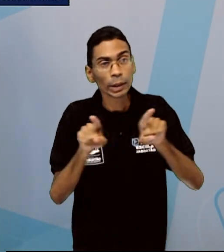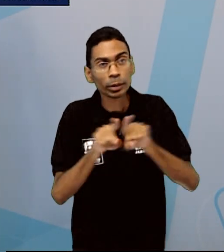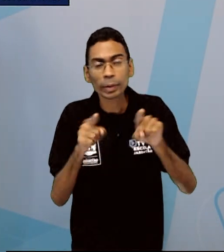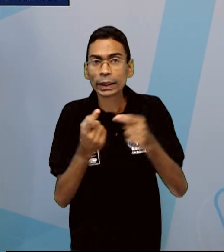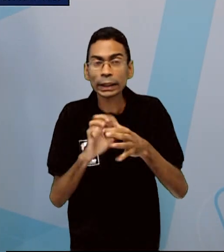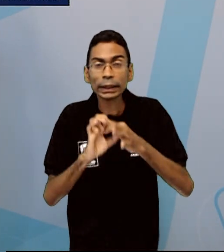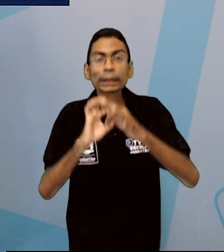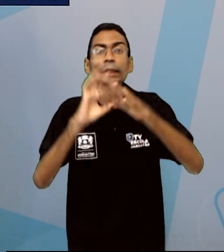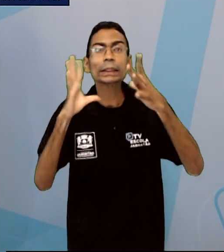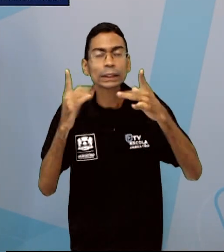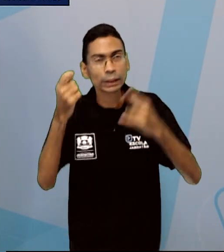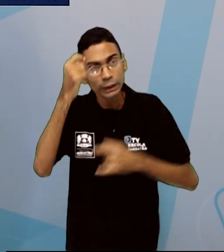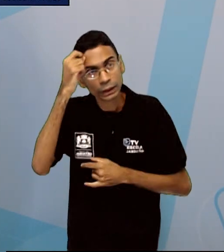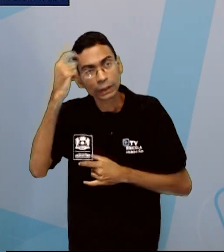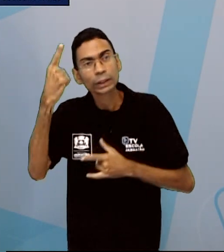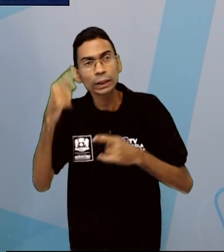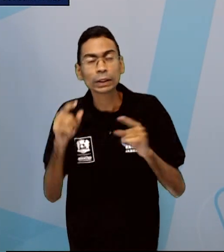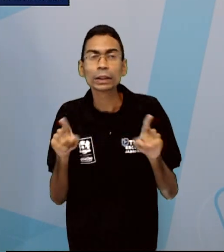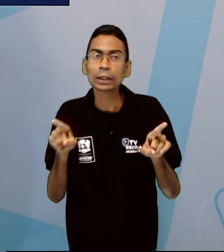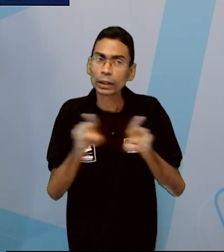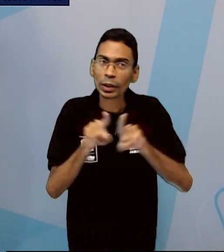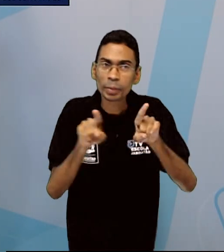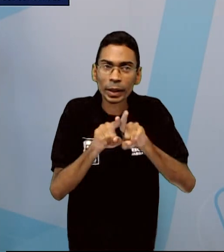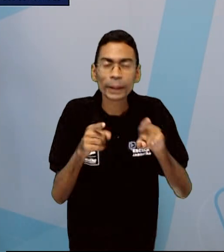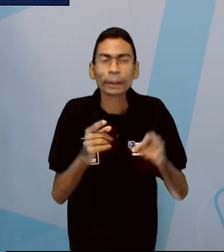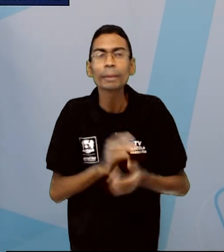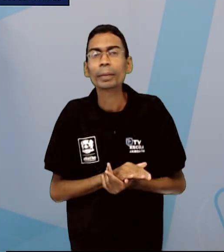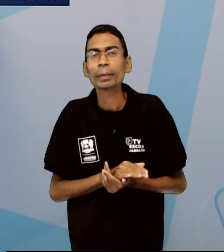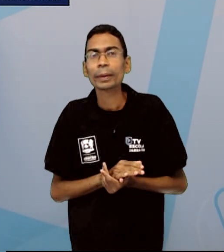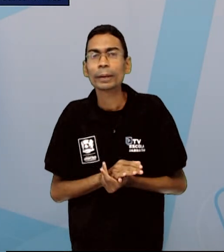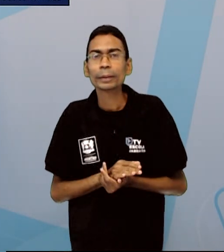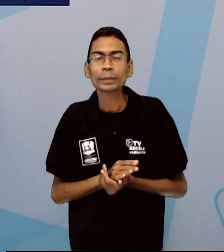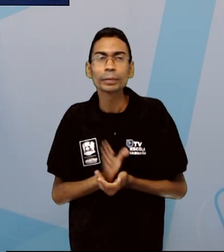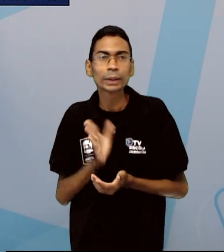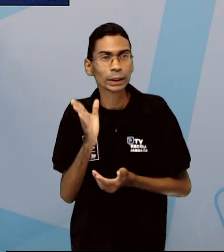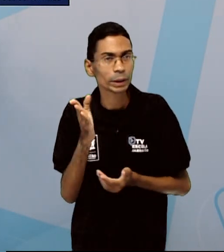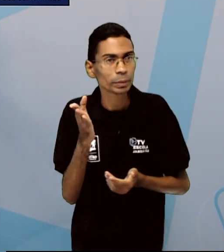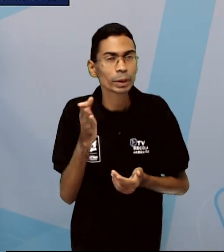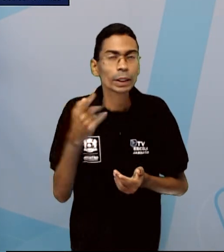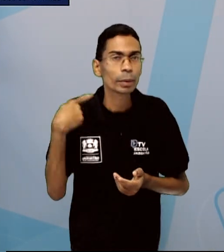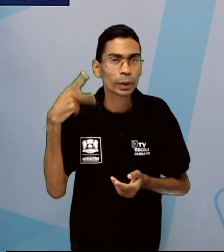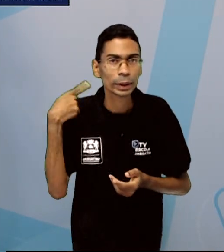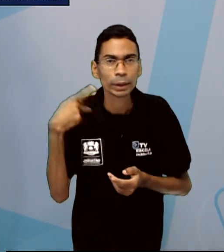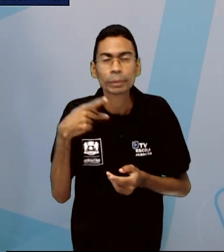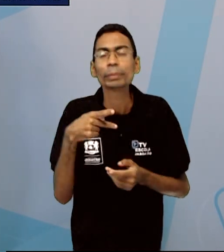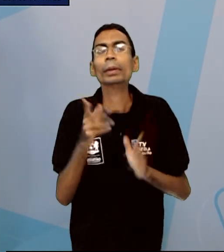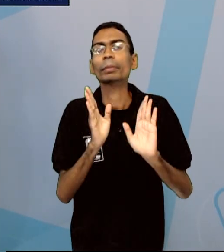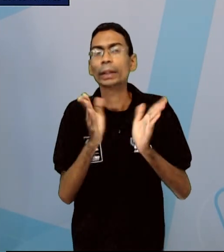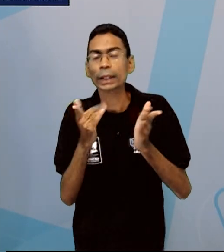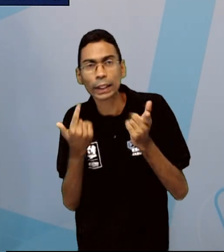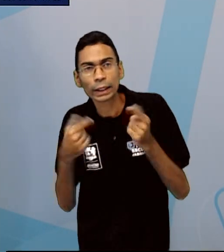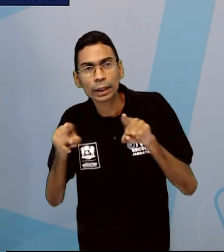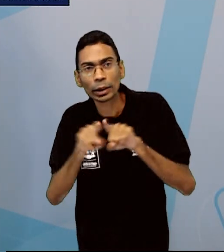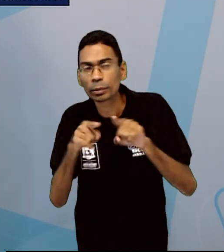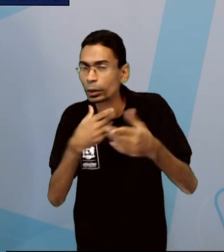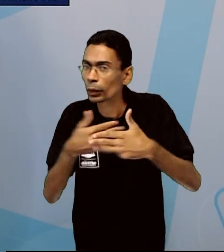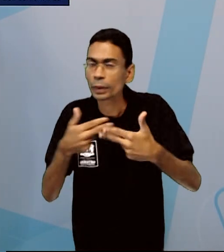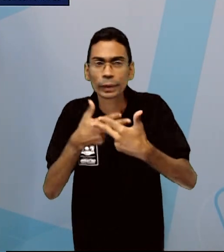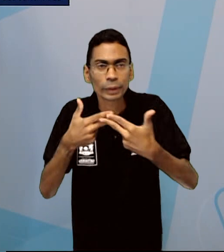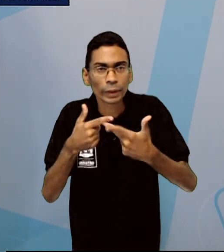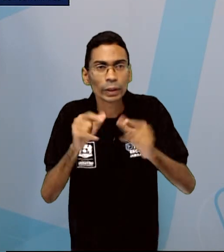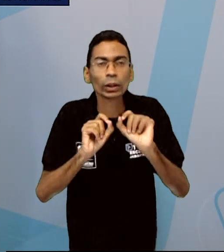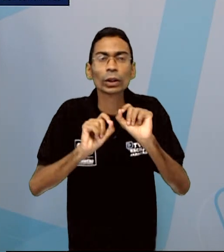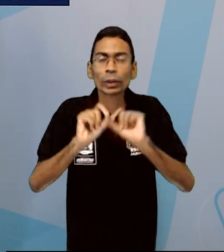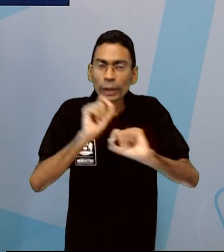ideias. Participar da política partidária, sindical, comunitária, etc. Além de